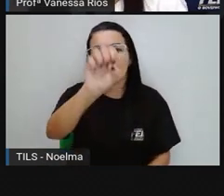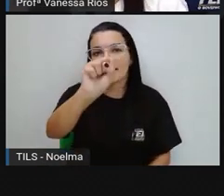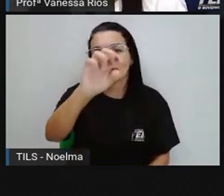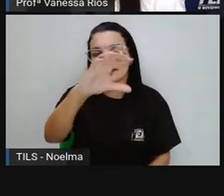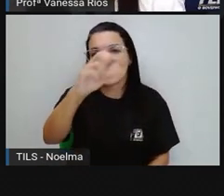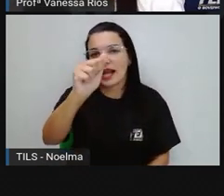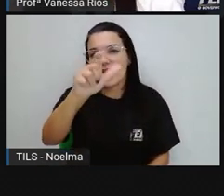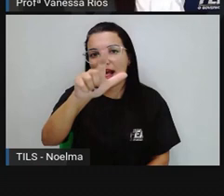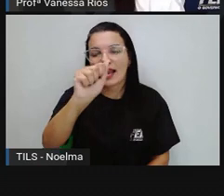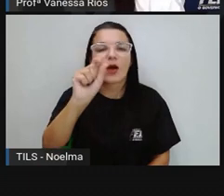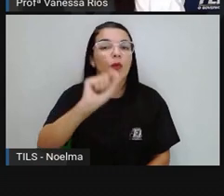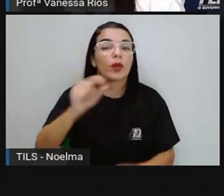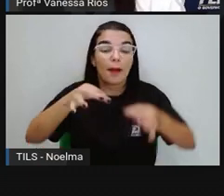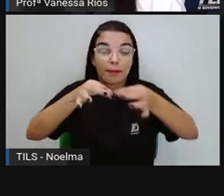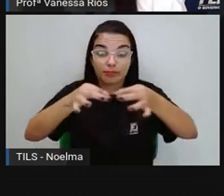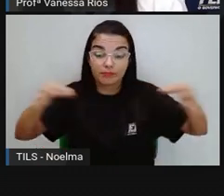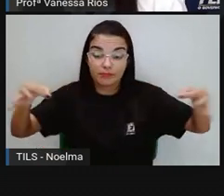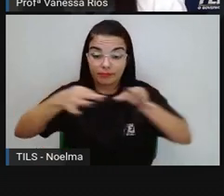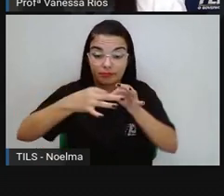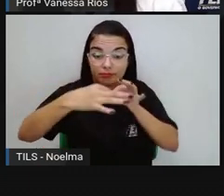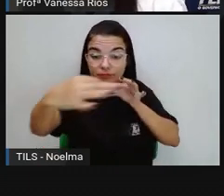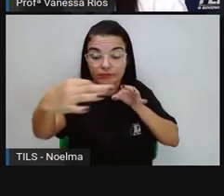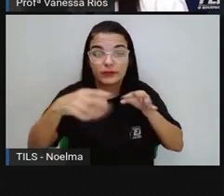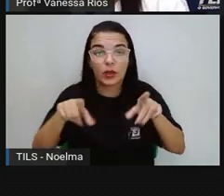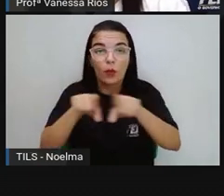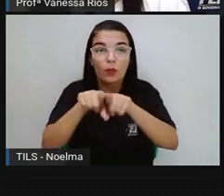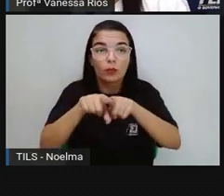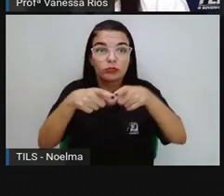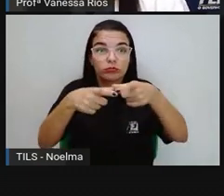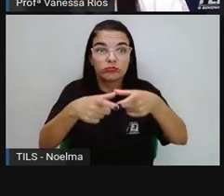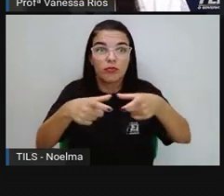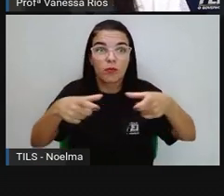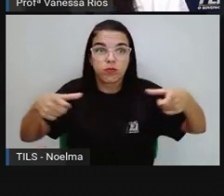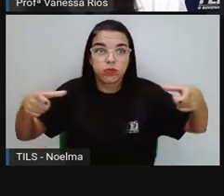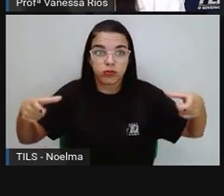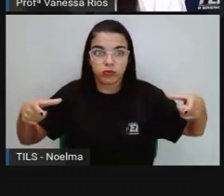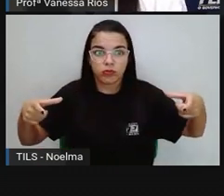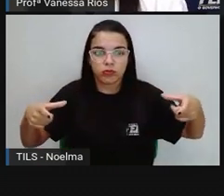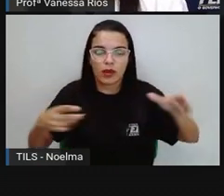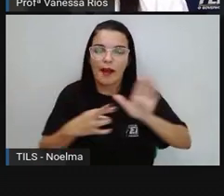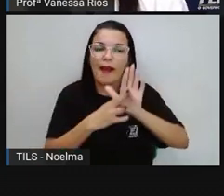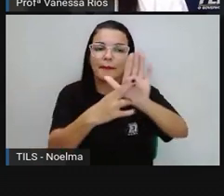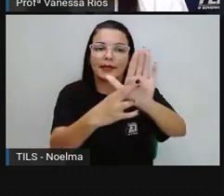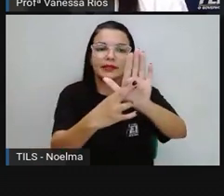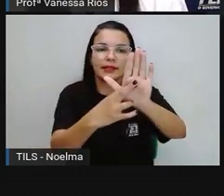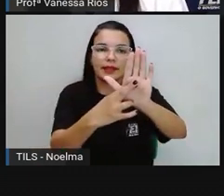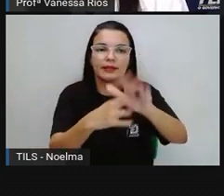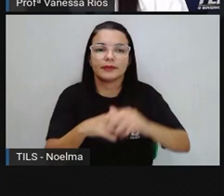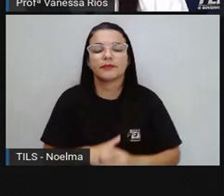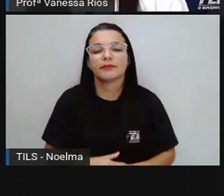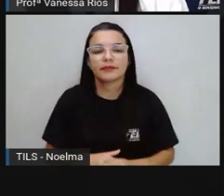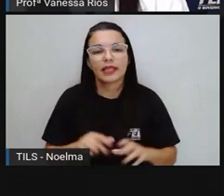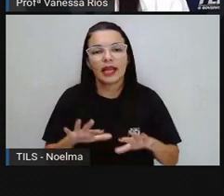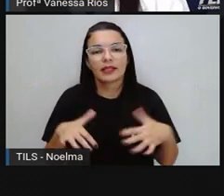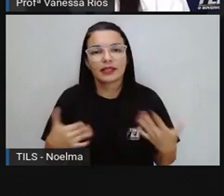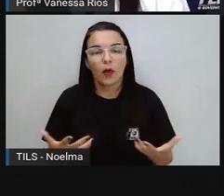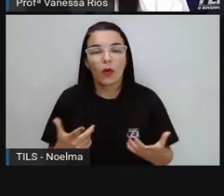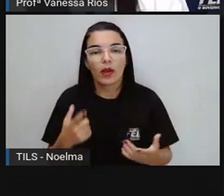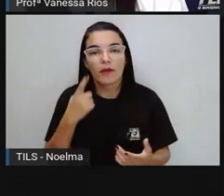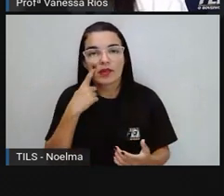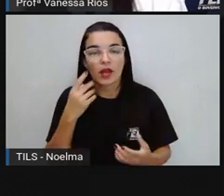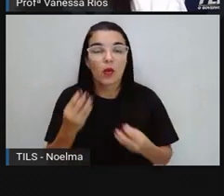mostrando aí as medidas proporcionais da imagem que está sendo representada, ou seja, quantos